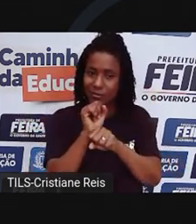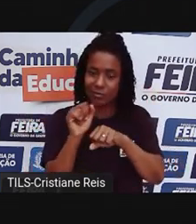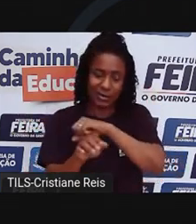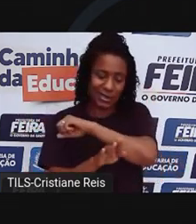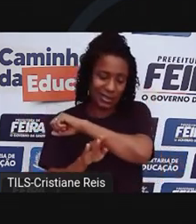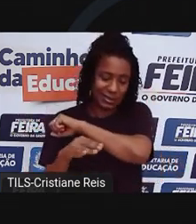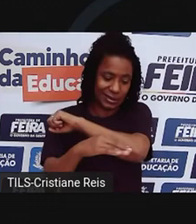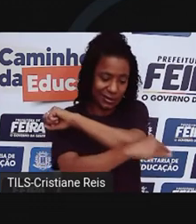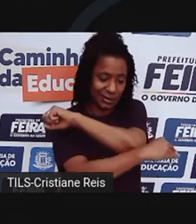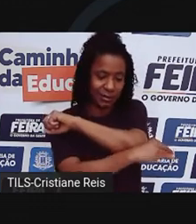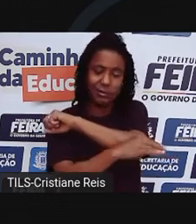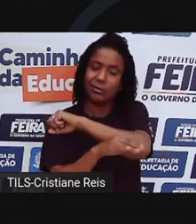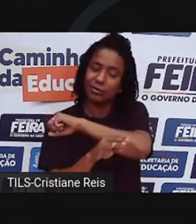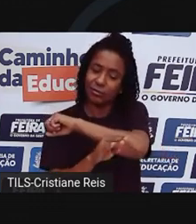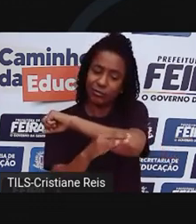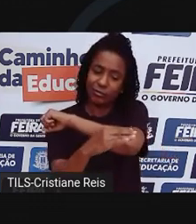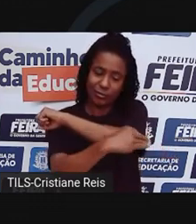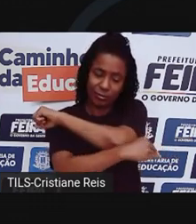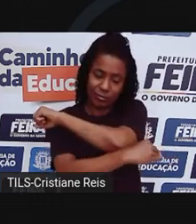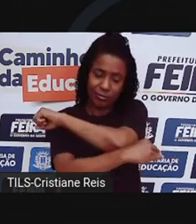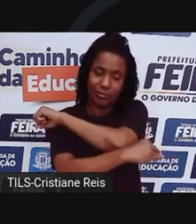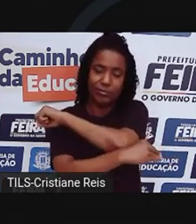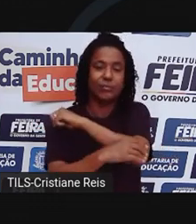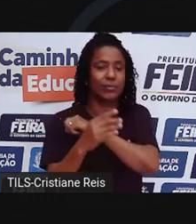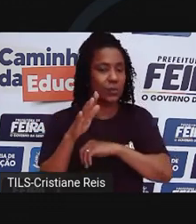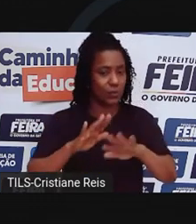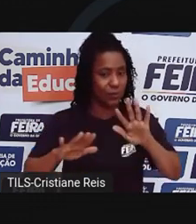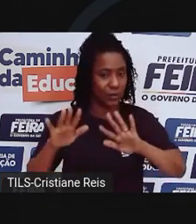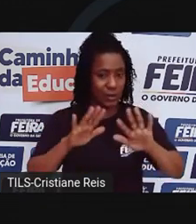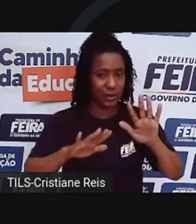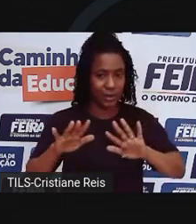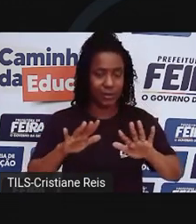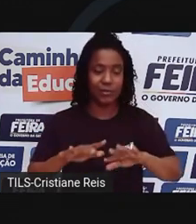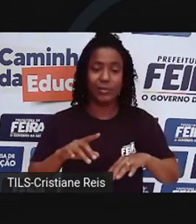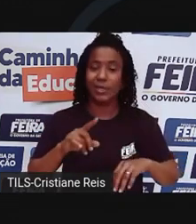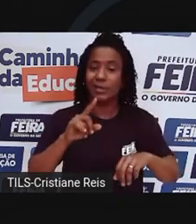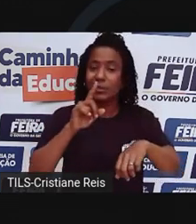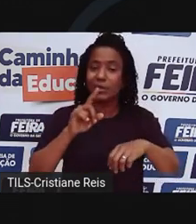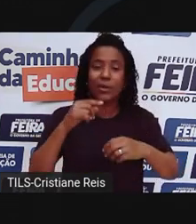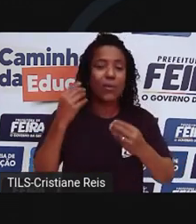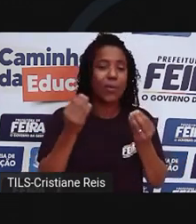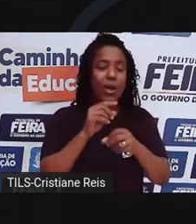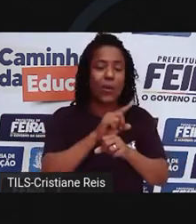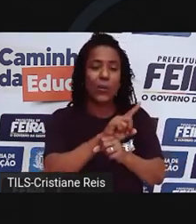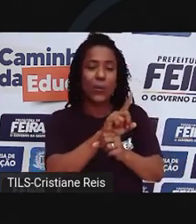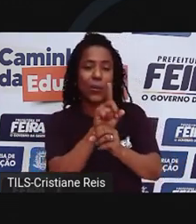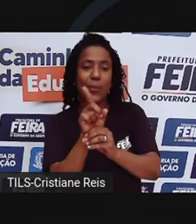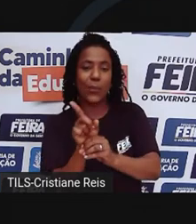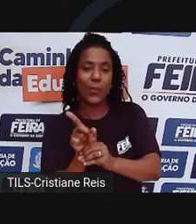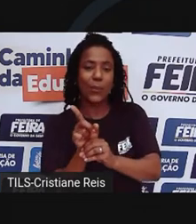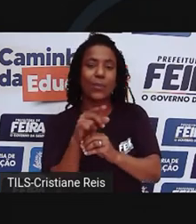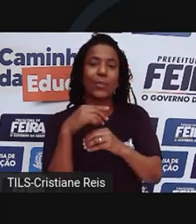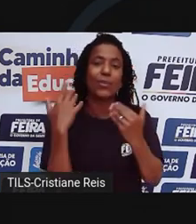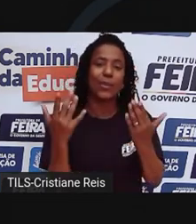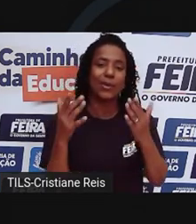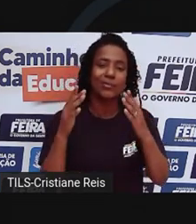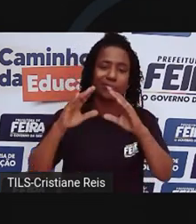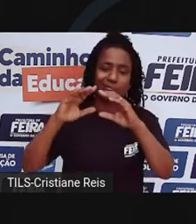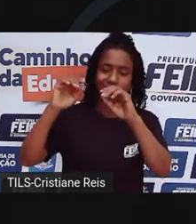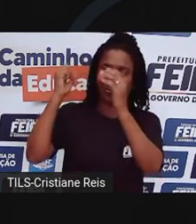deve correr mais do que é indicado pelas placas de limite de velocidade. Elas indicam a velocidade